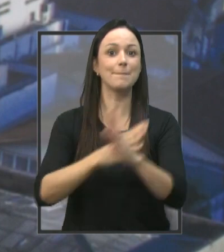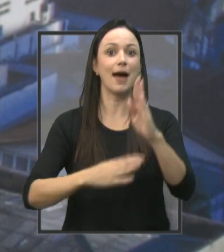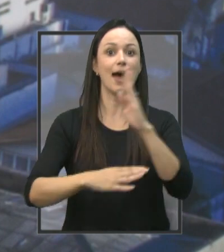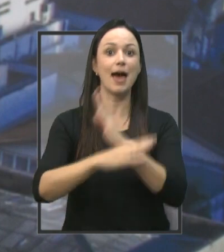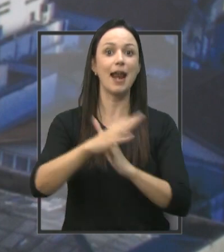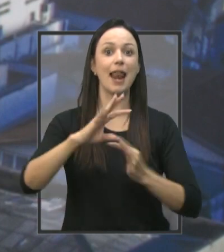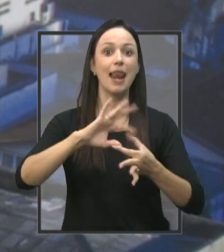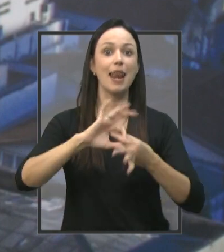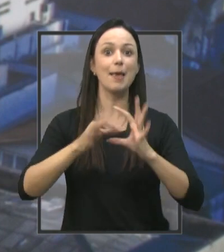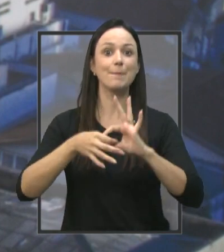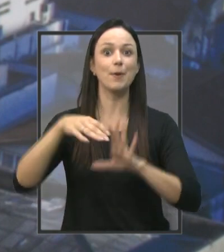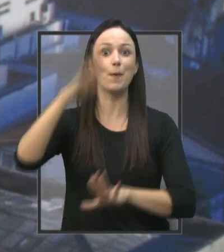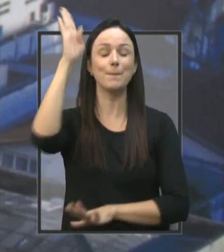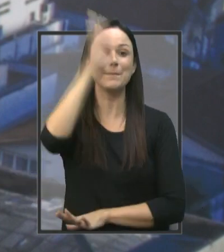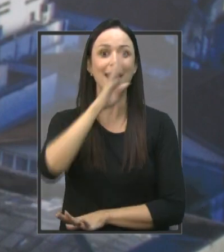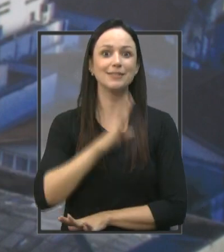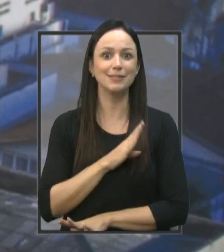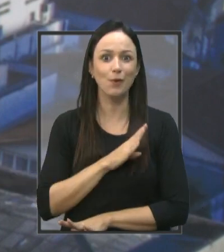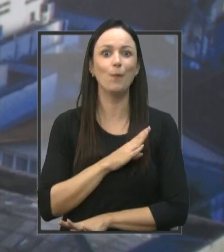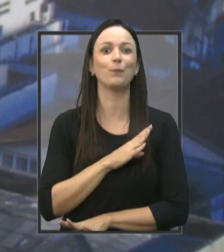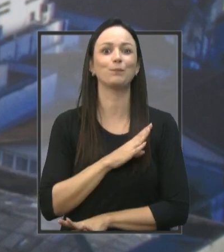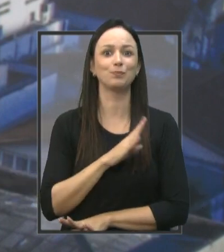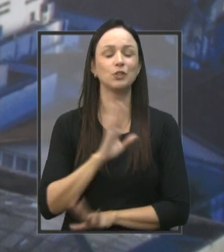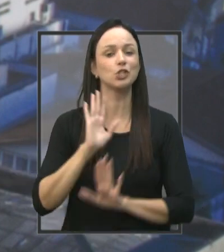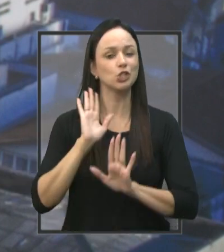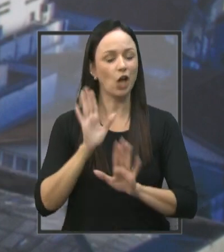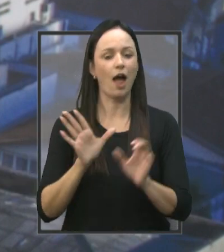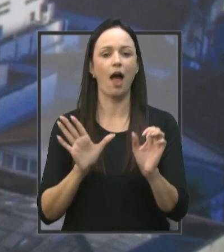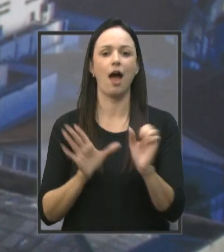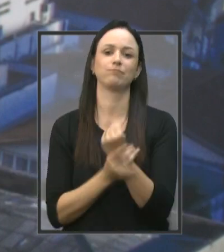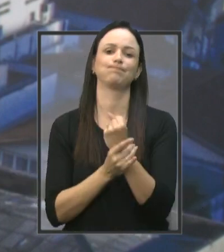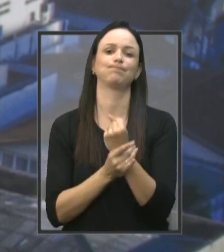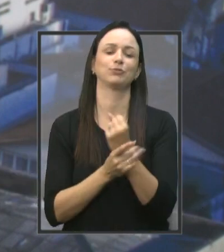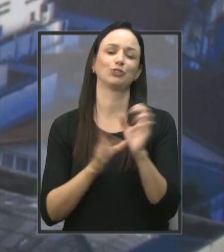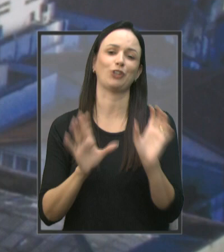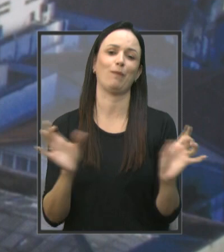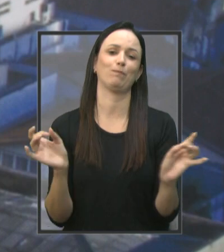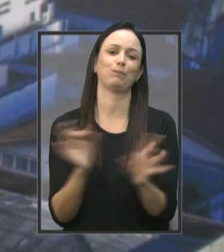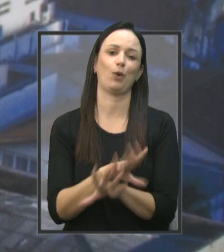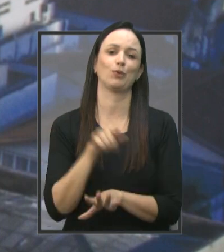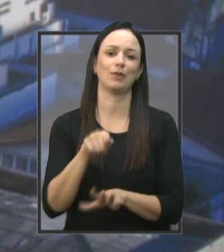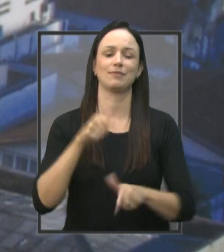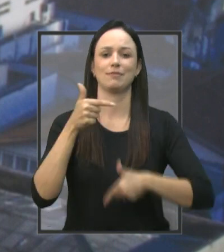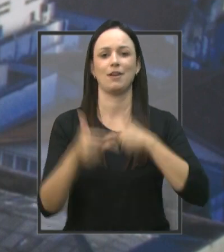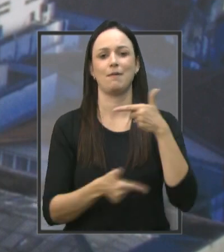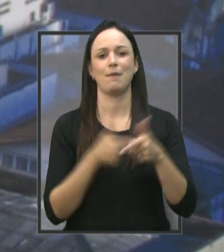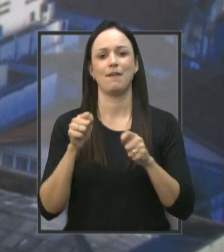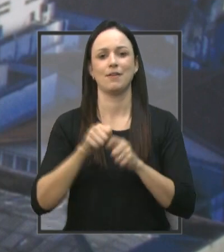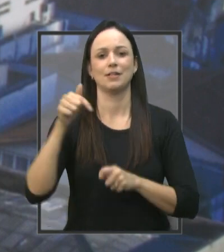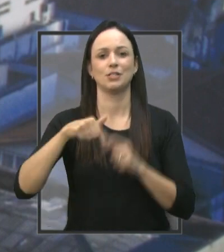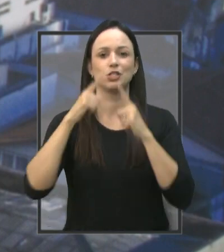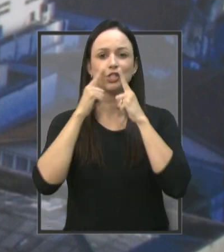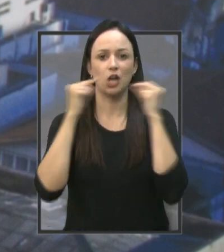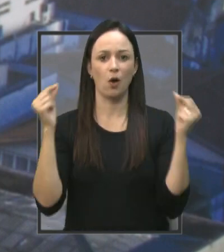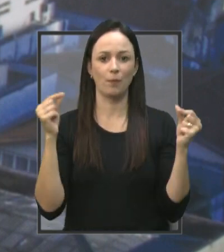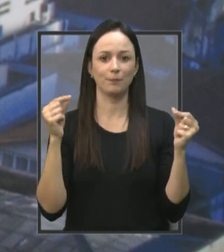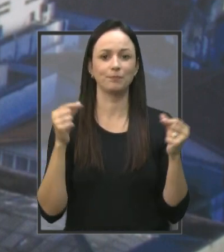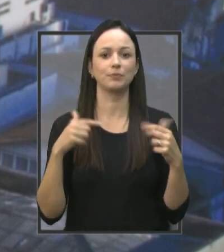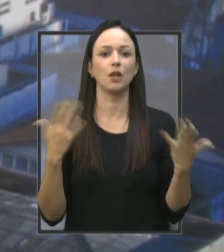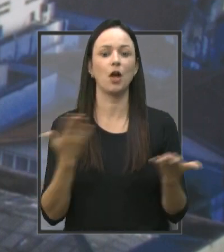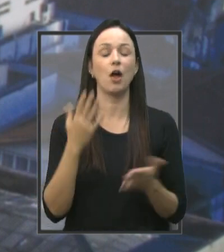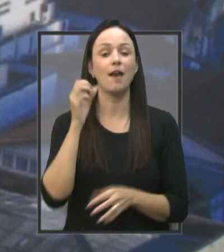já estamos garantidos com esse trabalho que vai ser feito em Jaú E agora nós estamos vendo